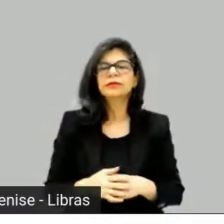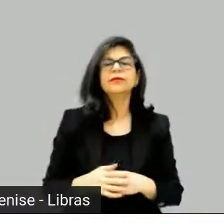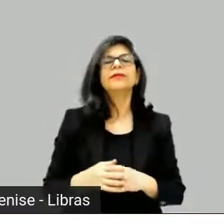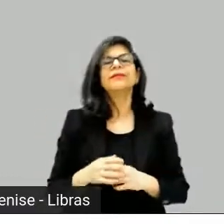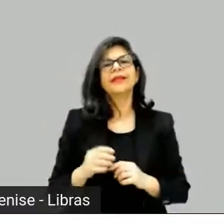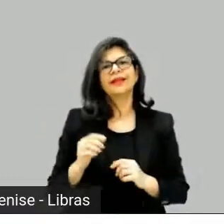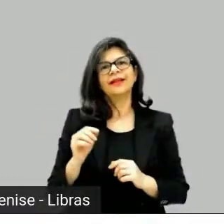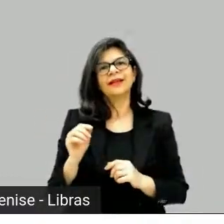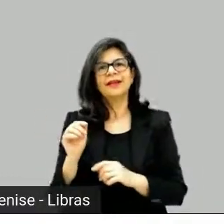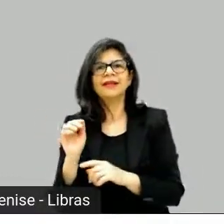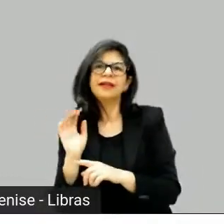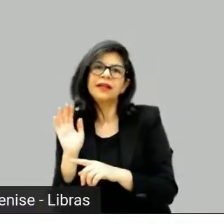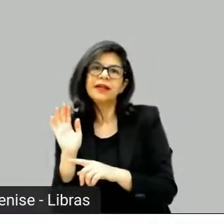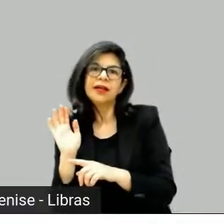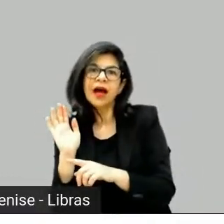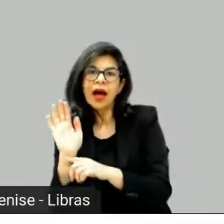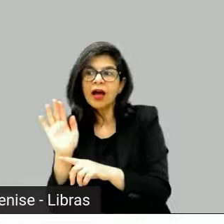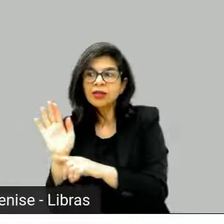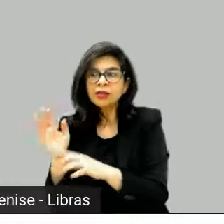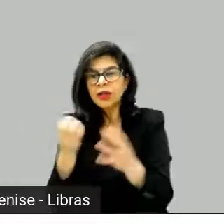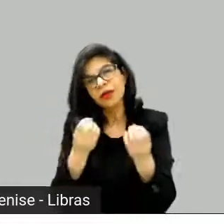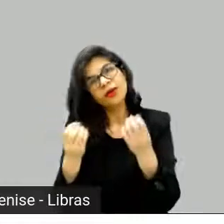esse cara tinha sido assassinado e pronto.